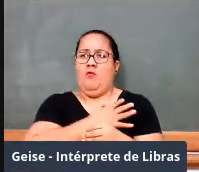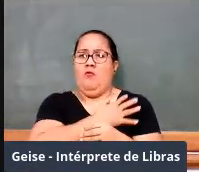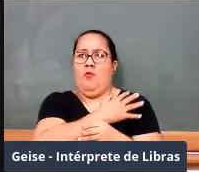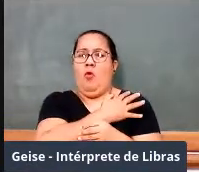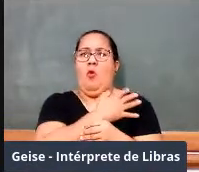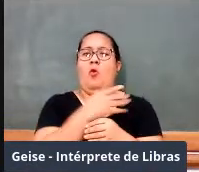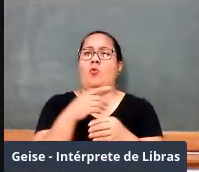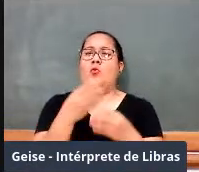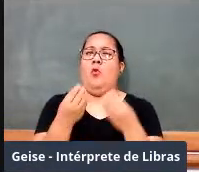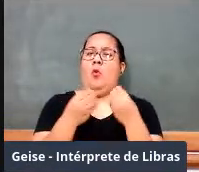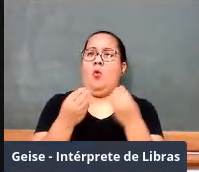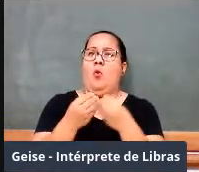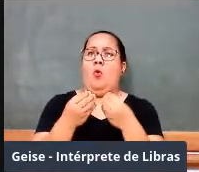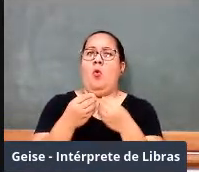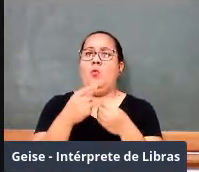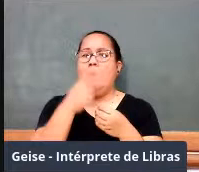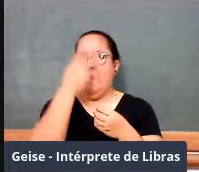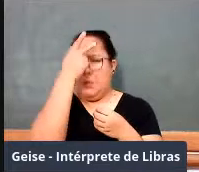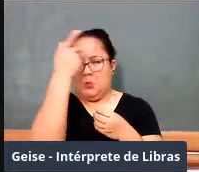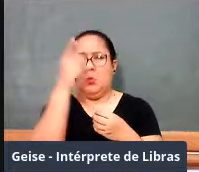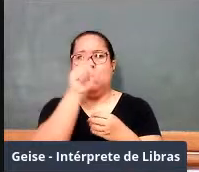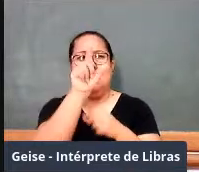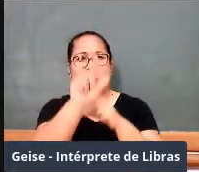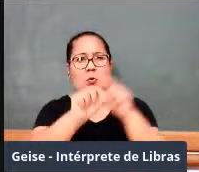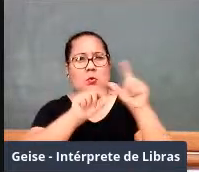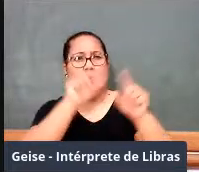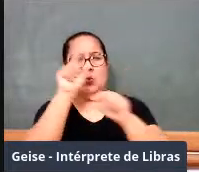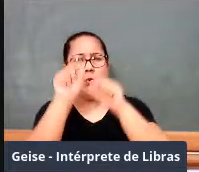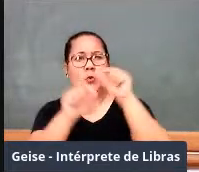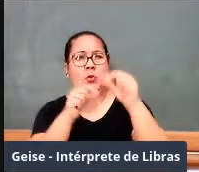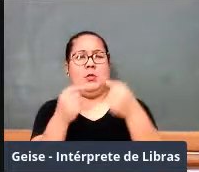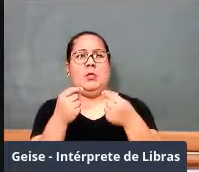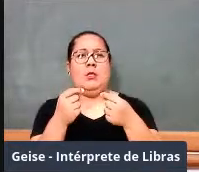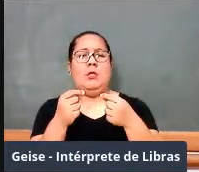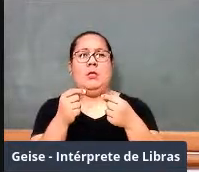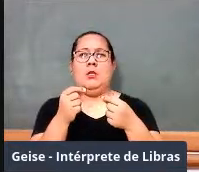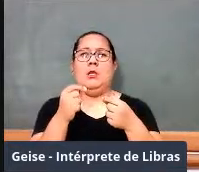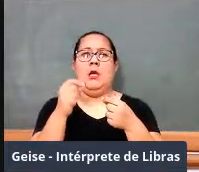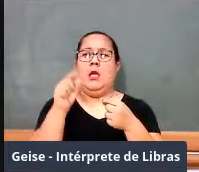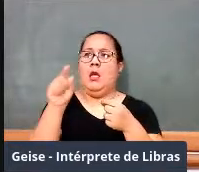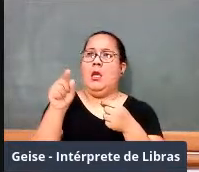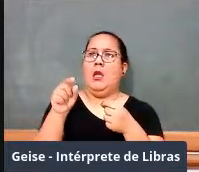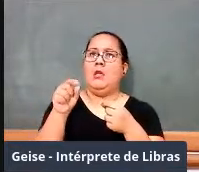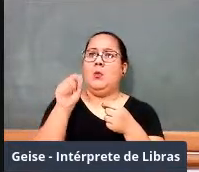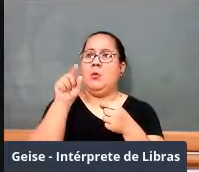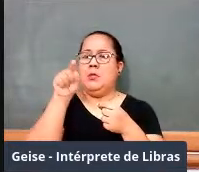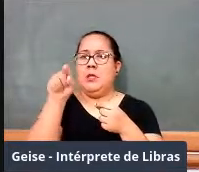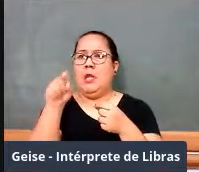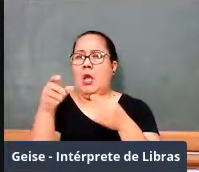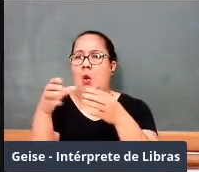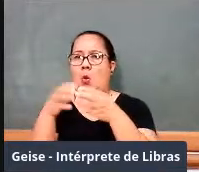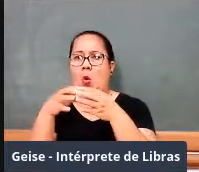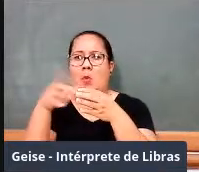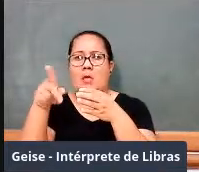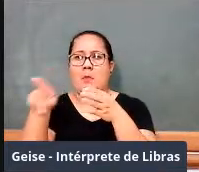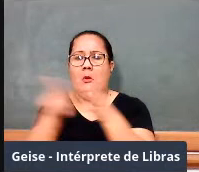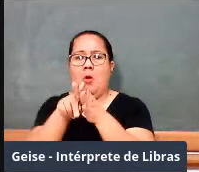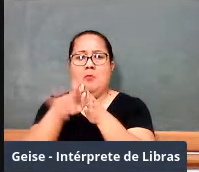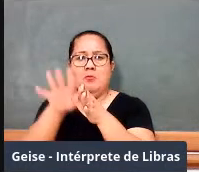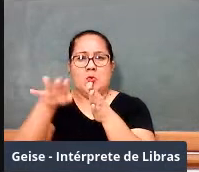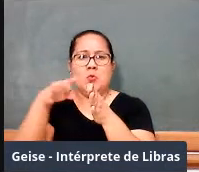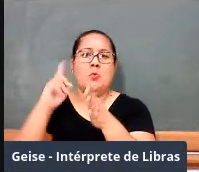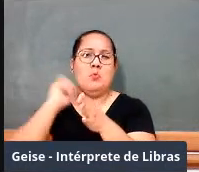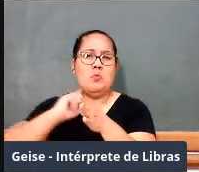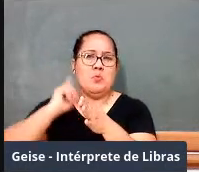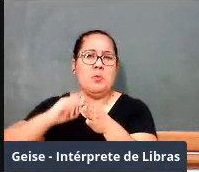as cartas marcadas, quando um presidente era mineiro, leite, o sucessor